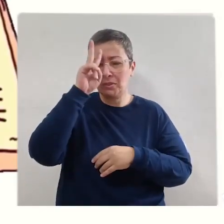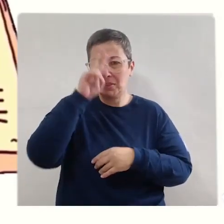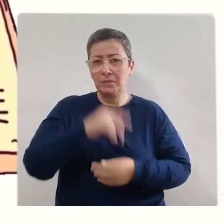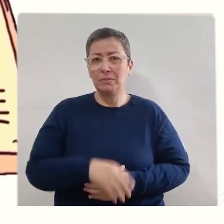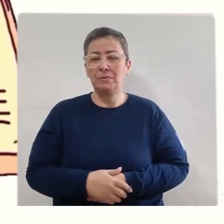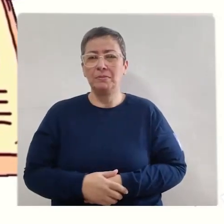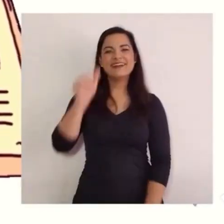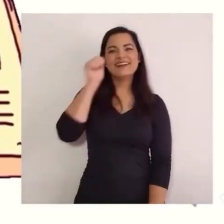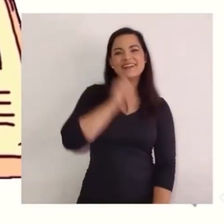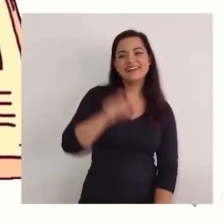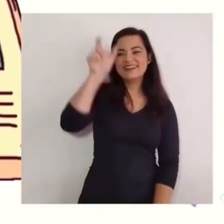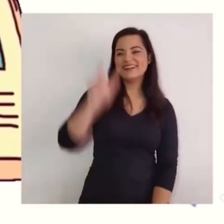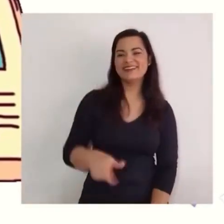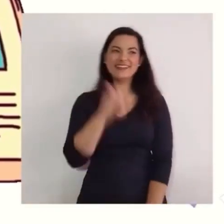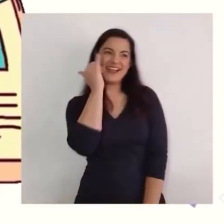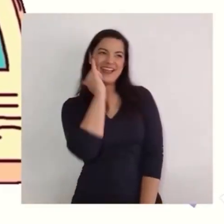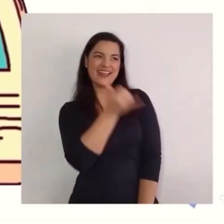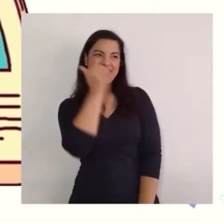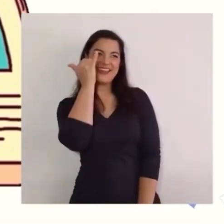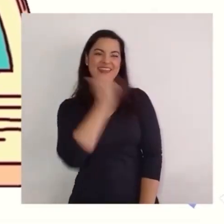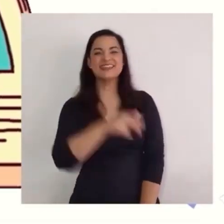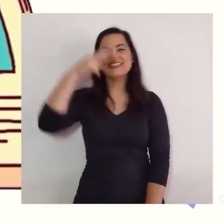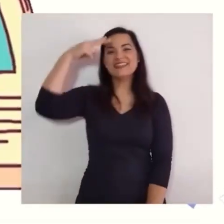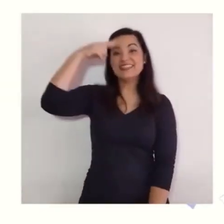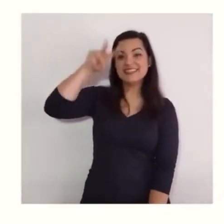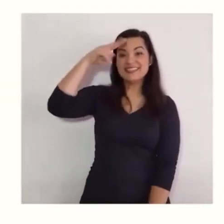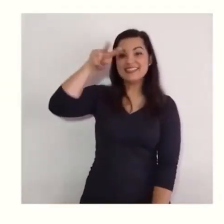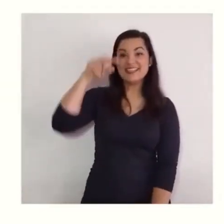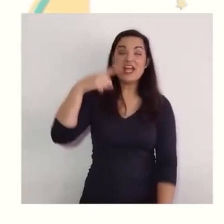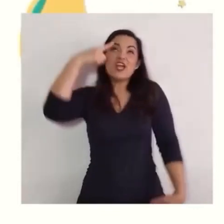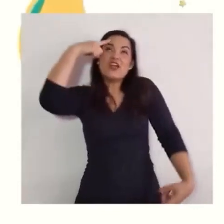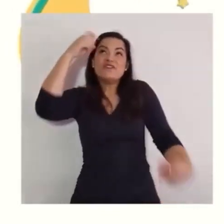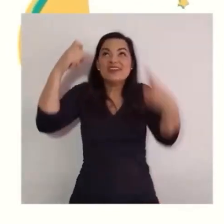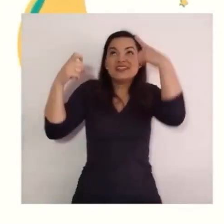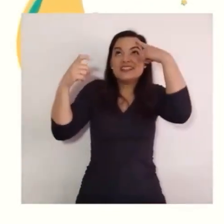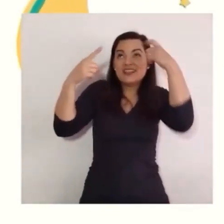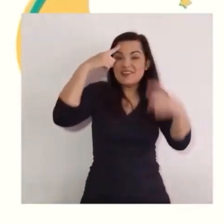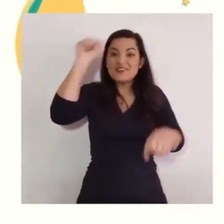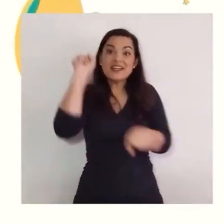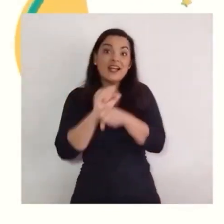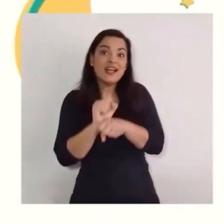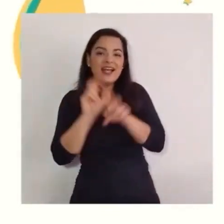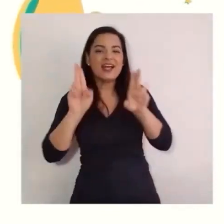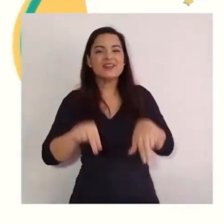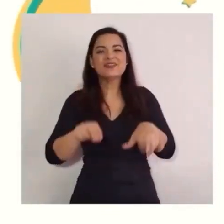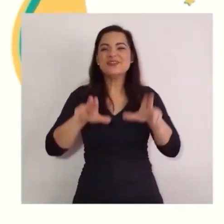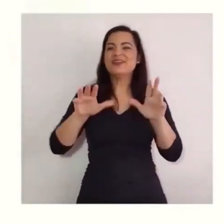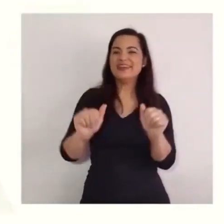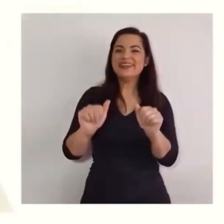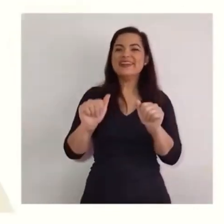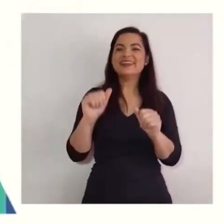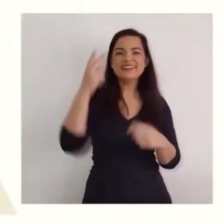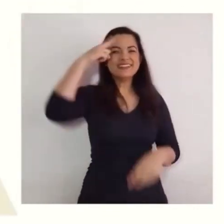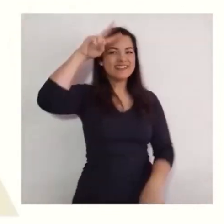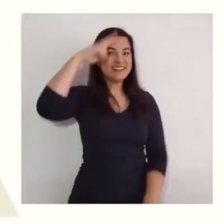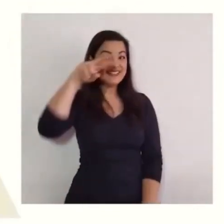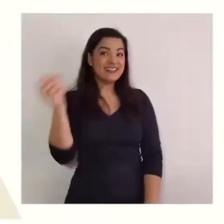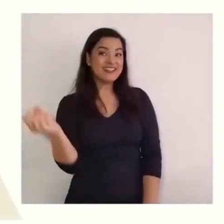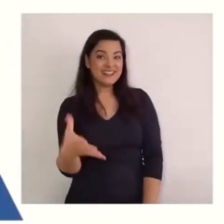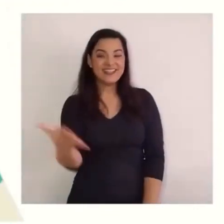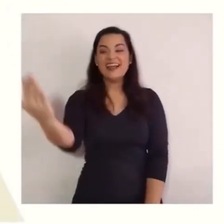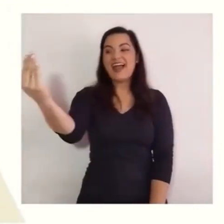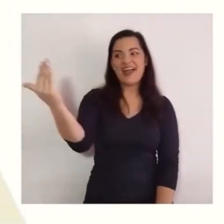Ela conta história e nunca para de inventar Vem uma